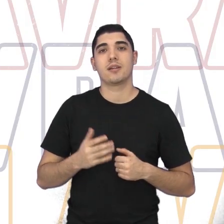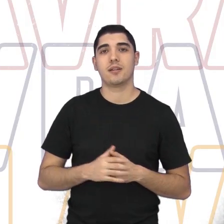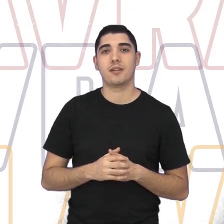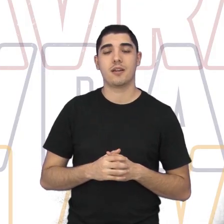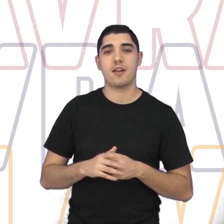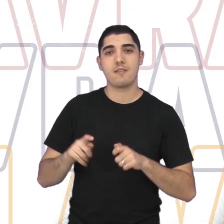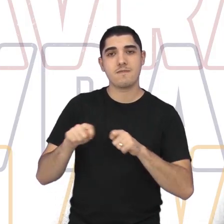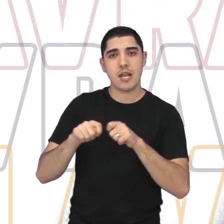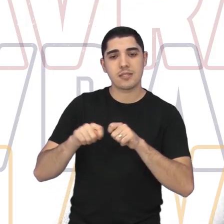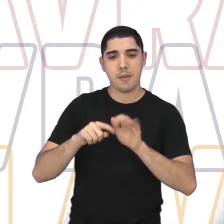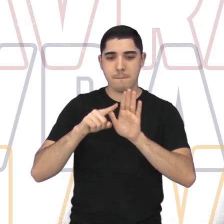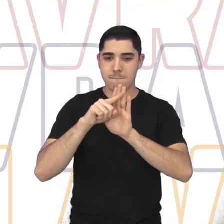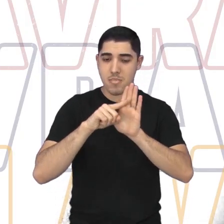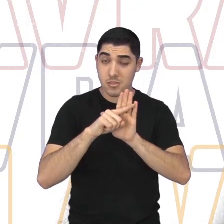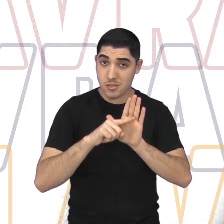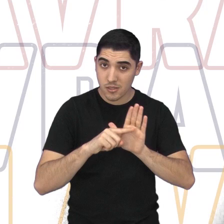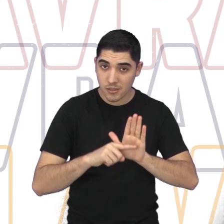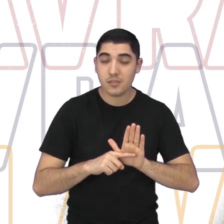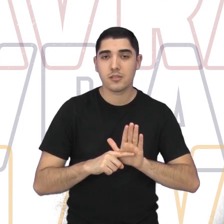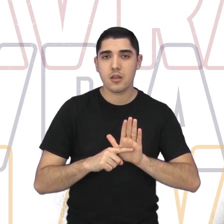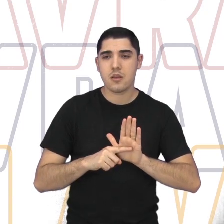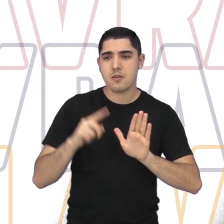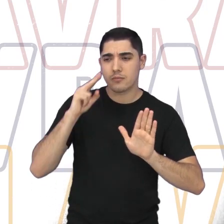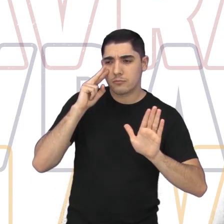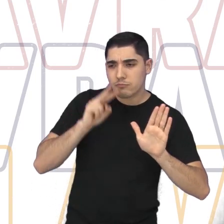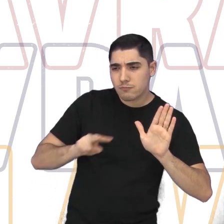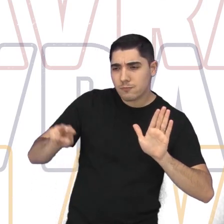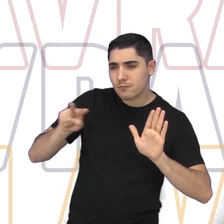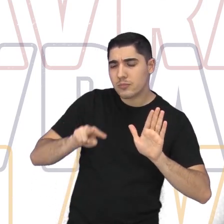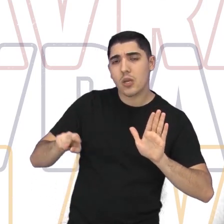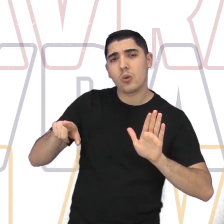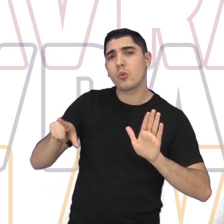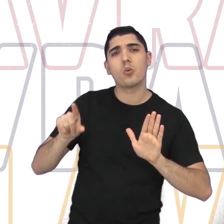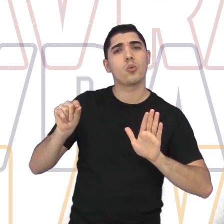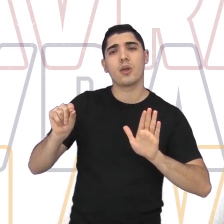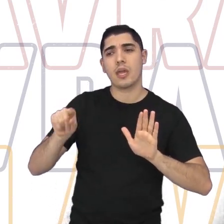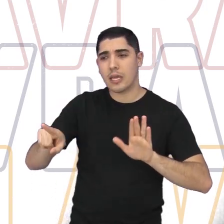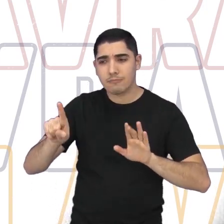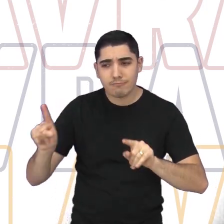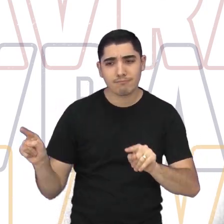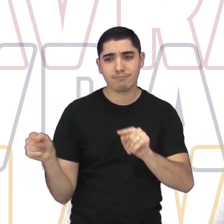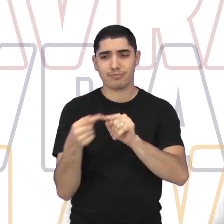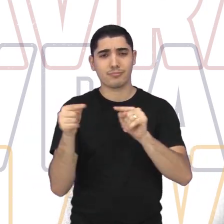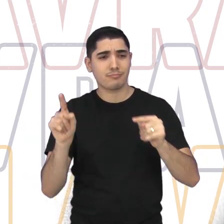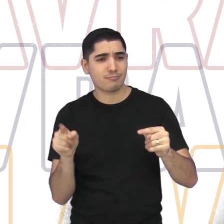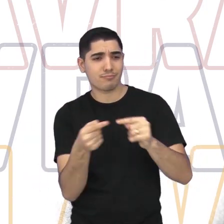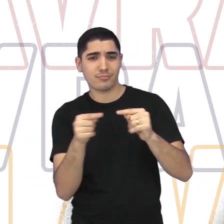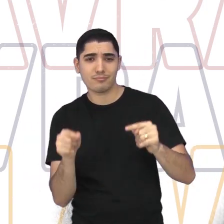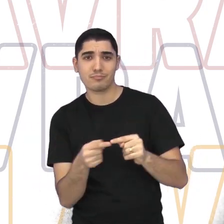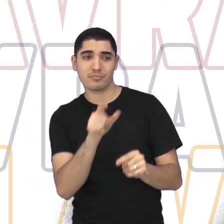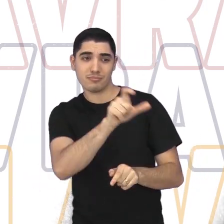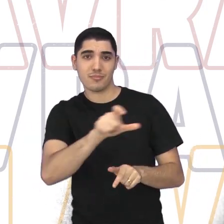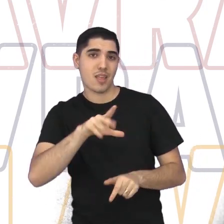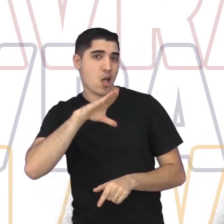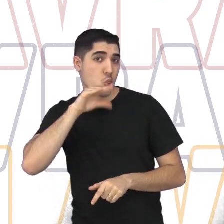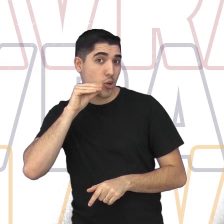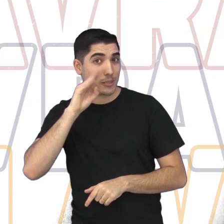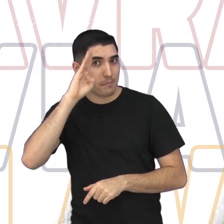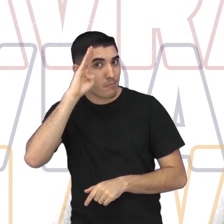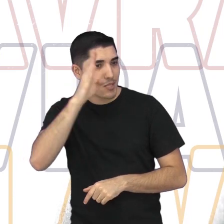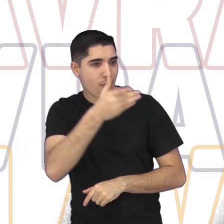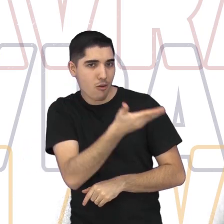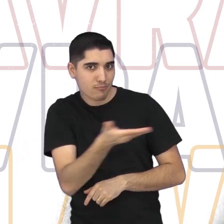muito de fazer pesquisas, né, ver o que envolve mais